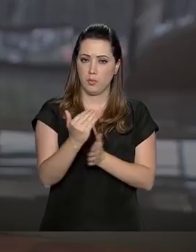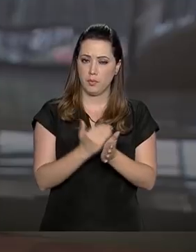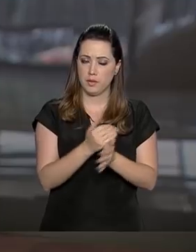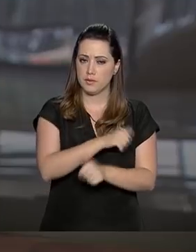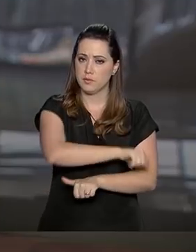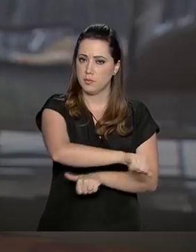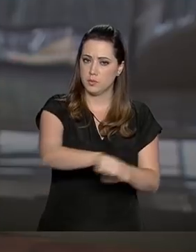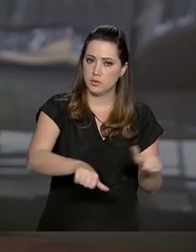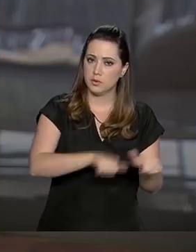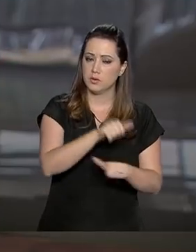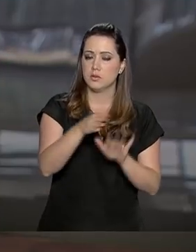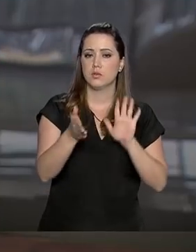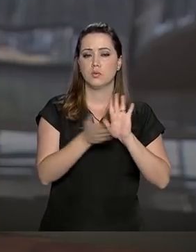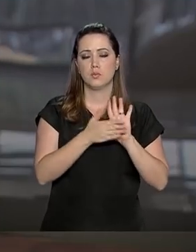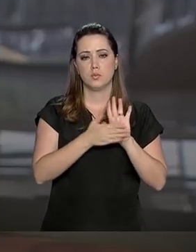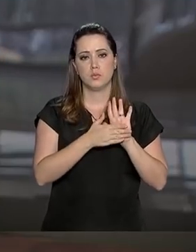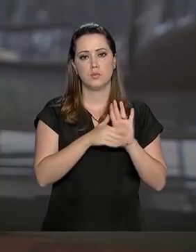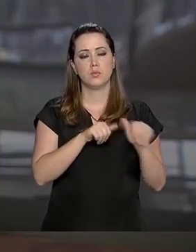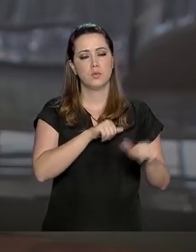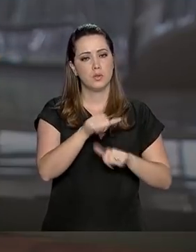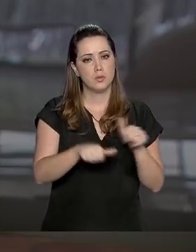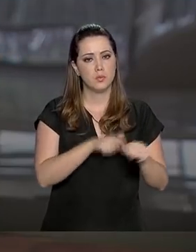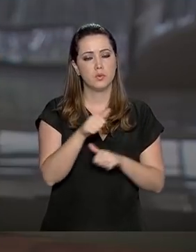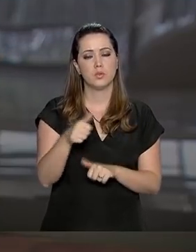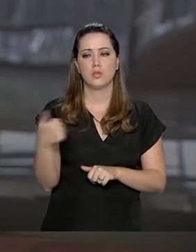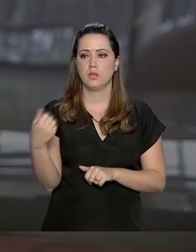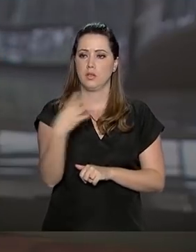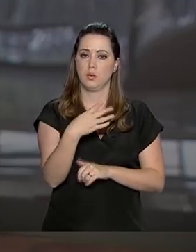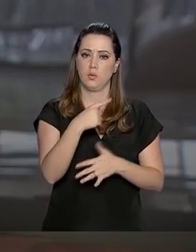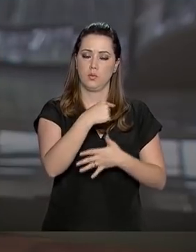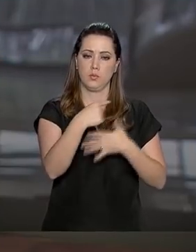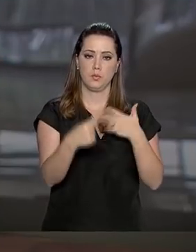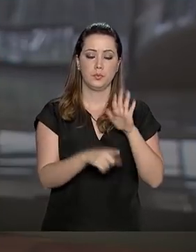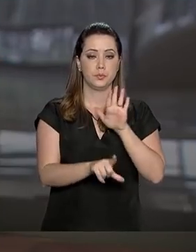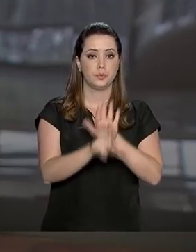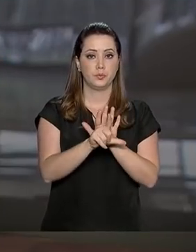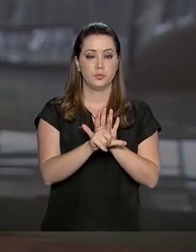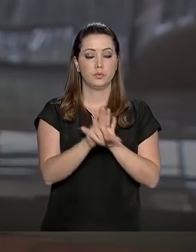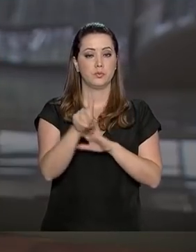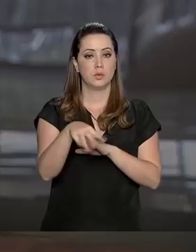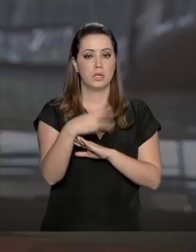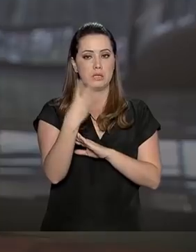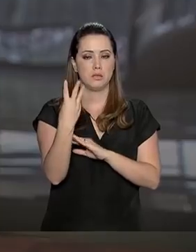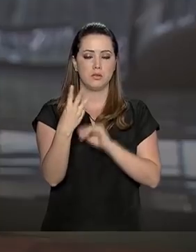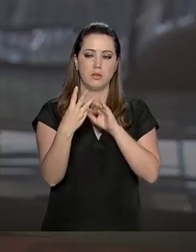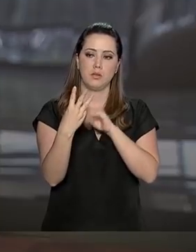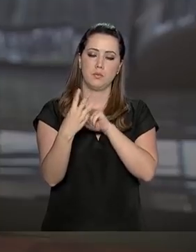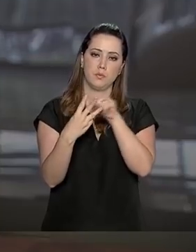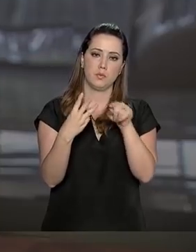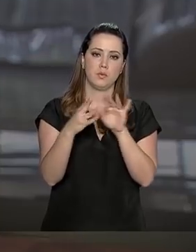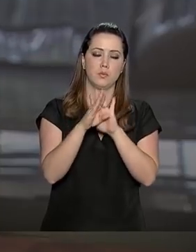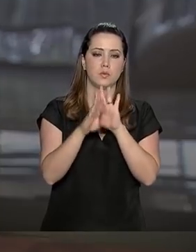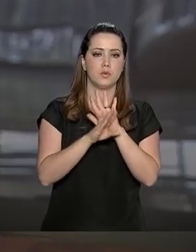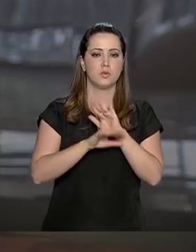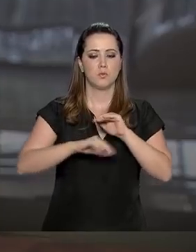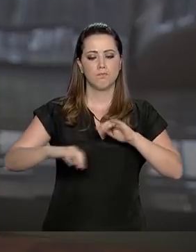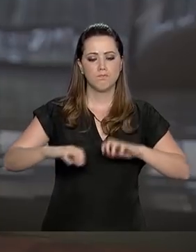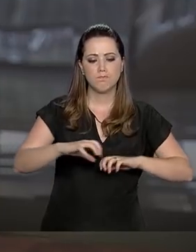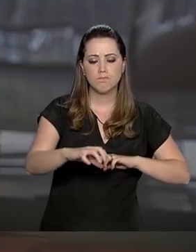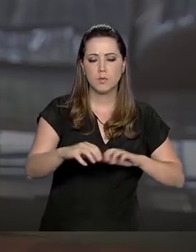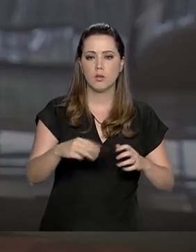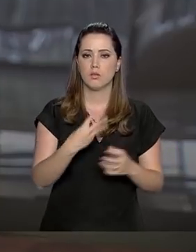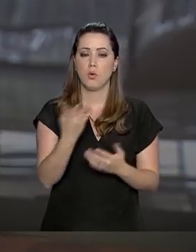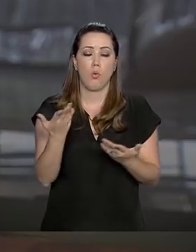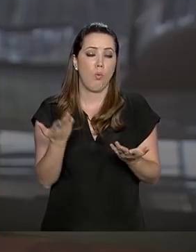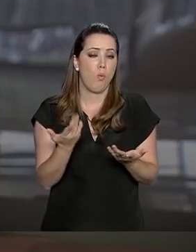tramitação dos projetos que modificam 14 leis. Como são três projetos separados, não há informações sobre